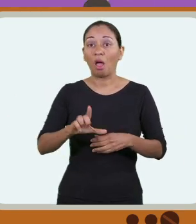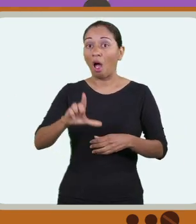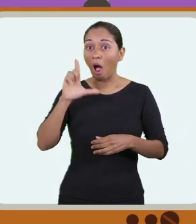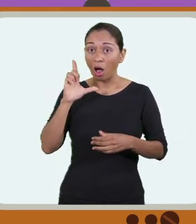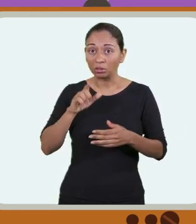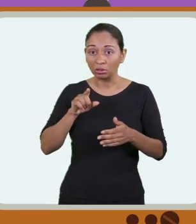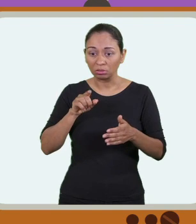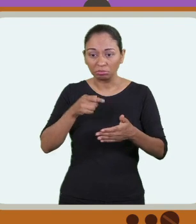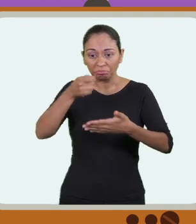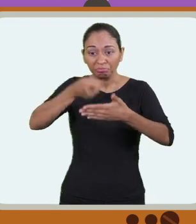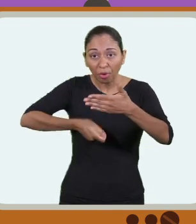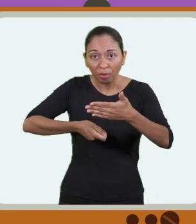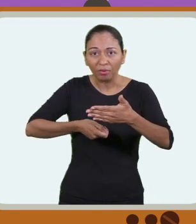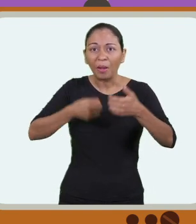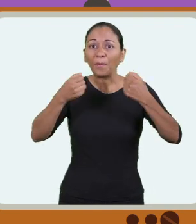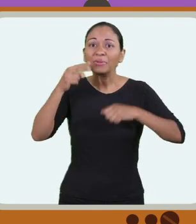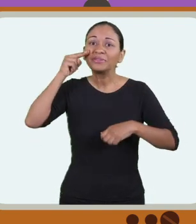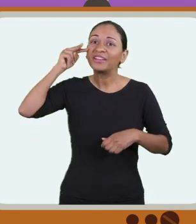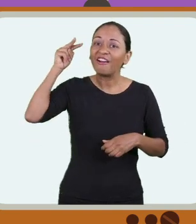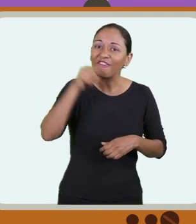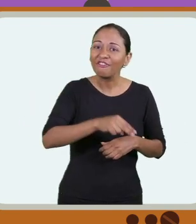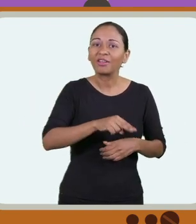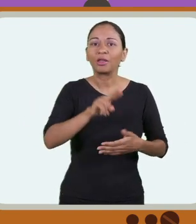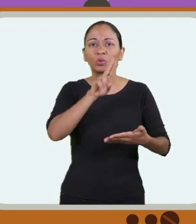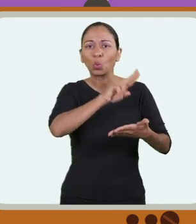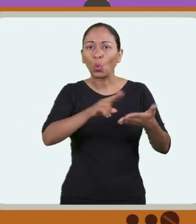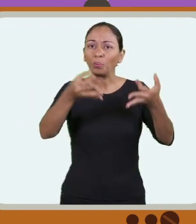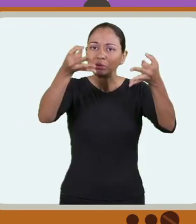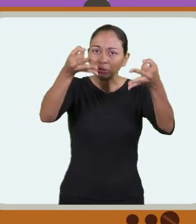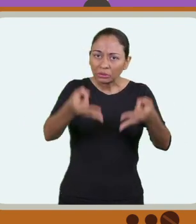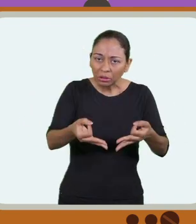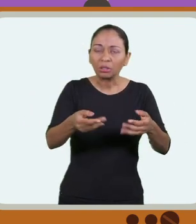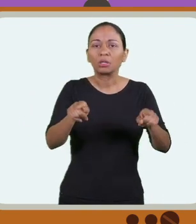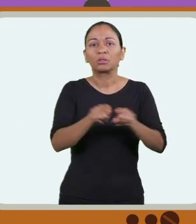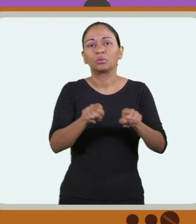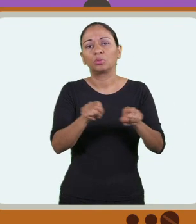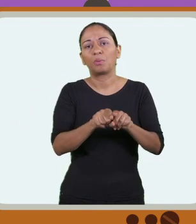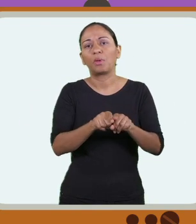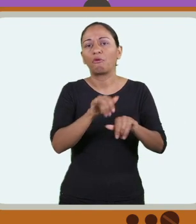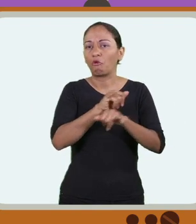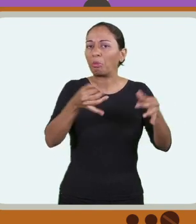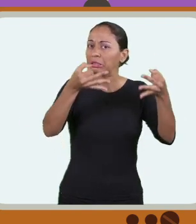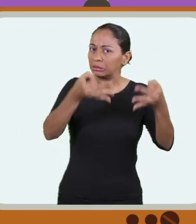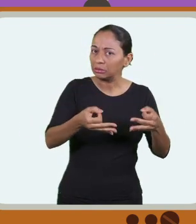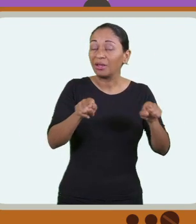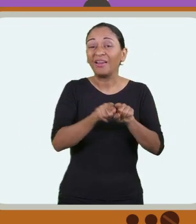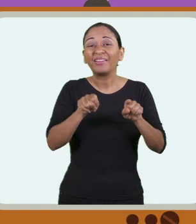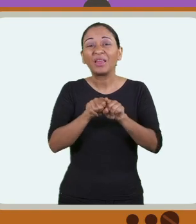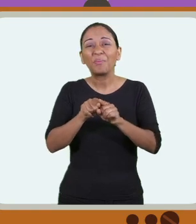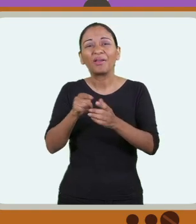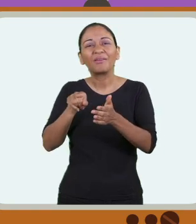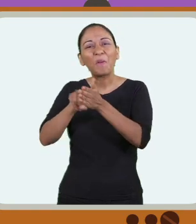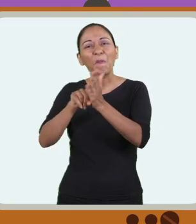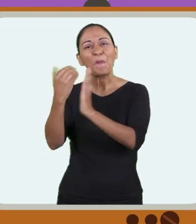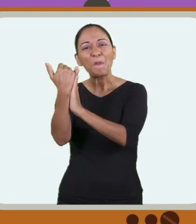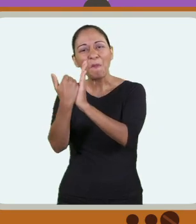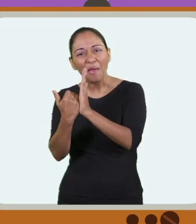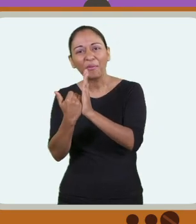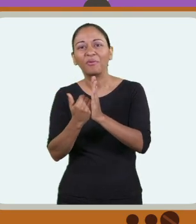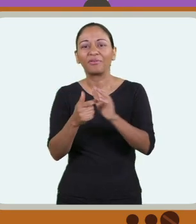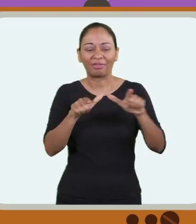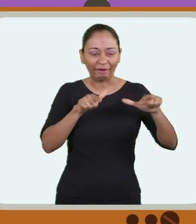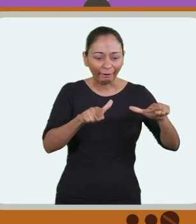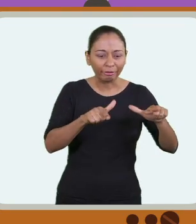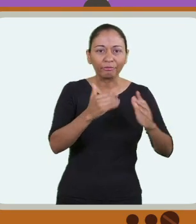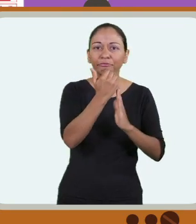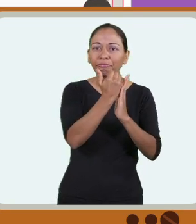começar a prova, verifique se os seus dados estão corretos em todos os documentos e se o caderno tem a mesma quantidade de questões indicada